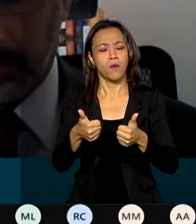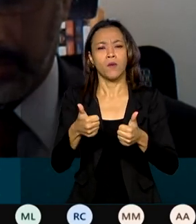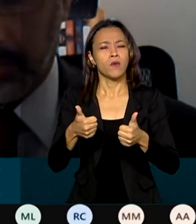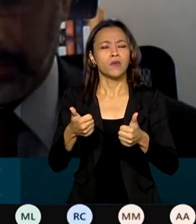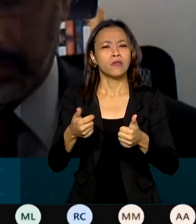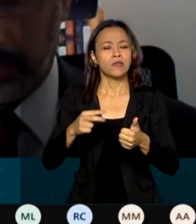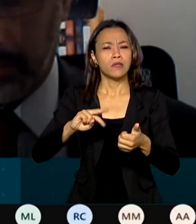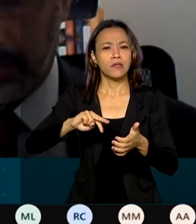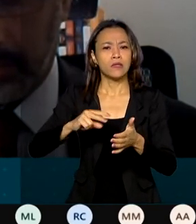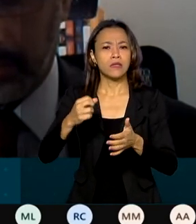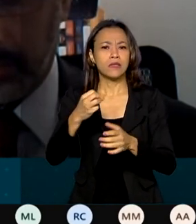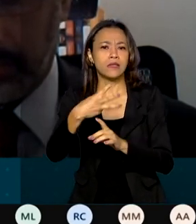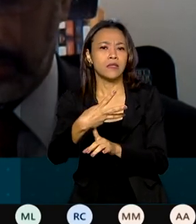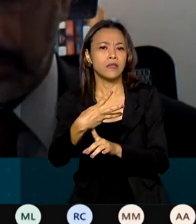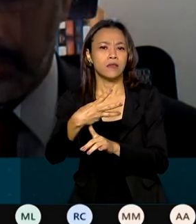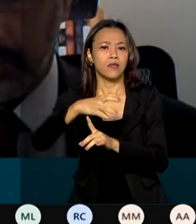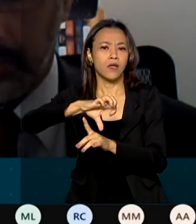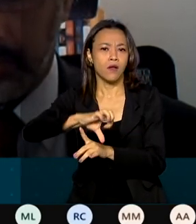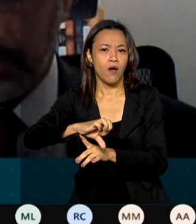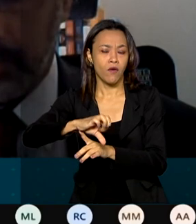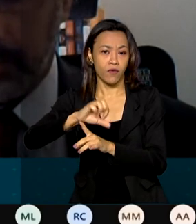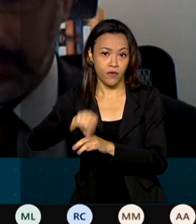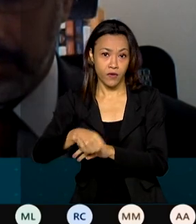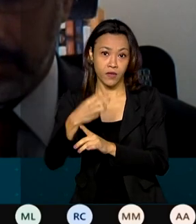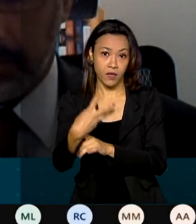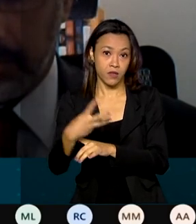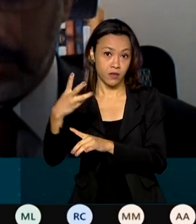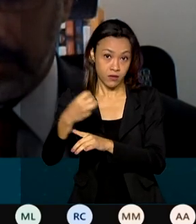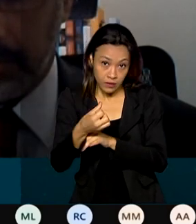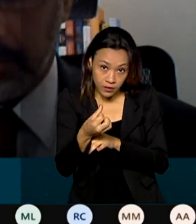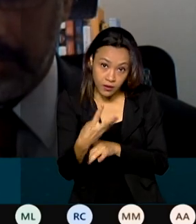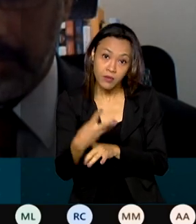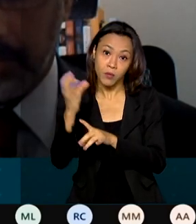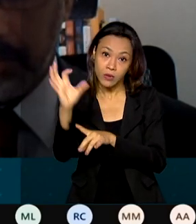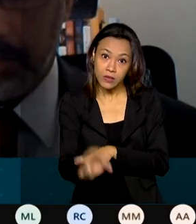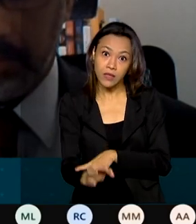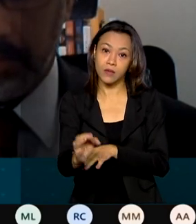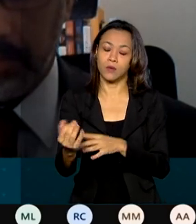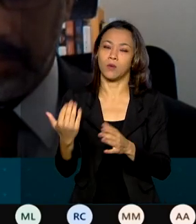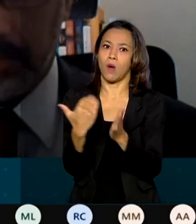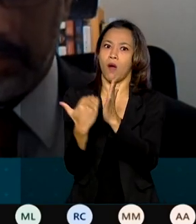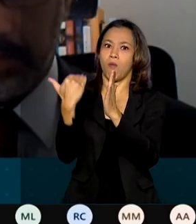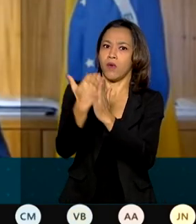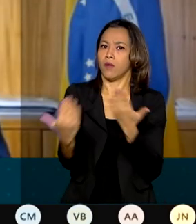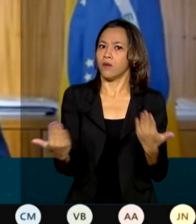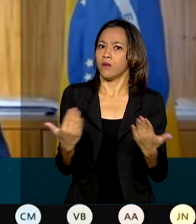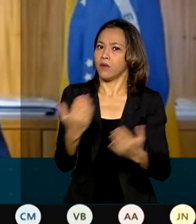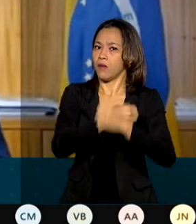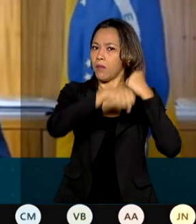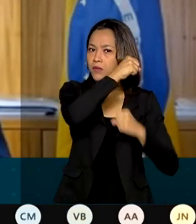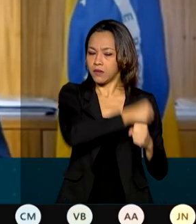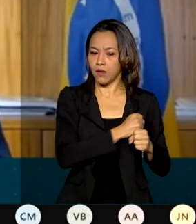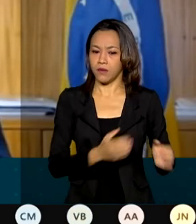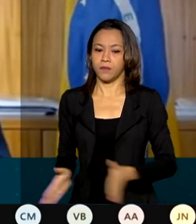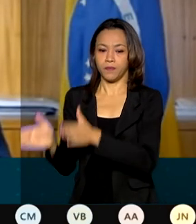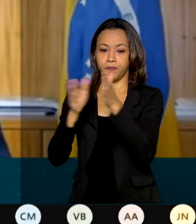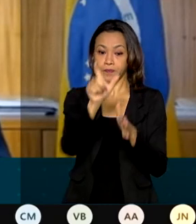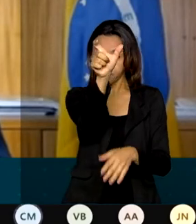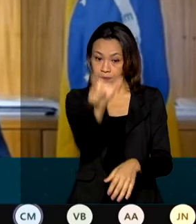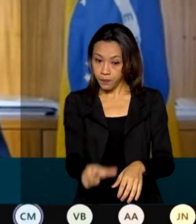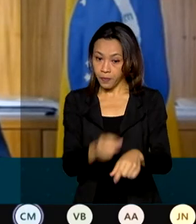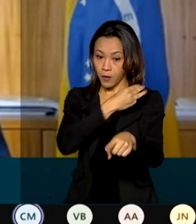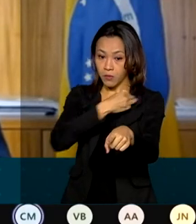39,6% superiores ao montante diário do ano passado. Segundo o ministro da